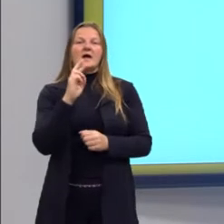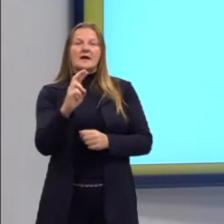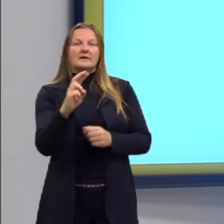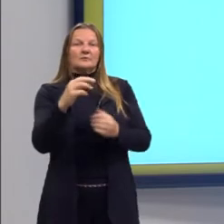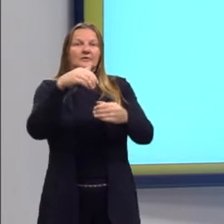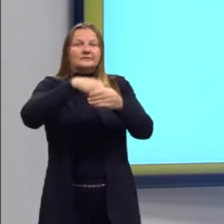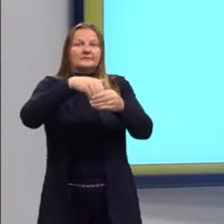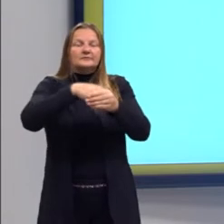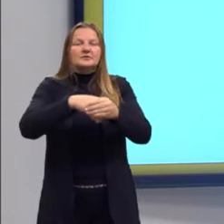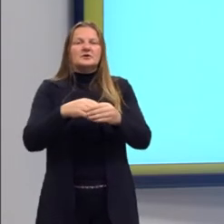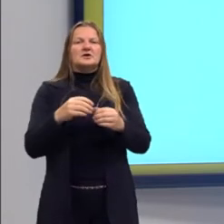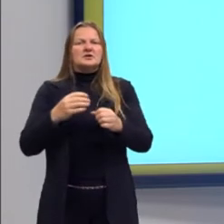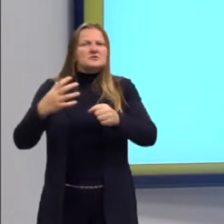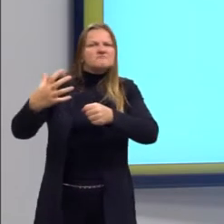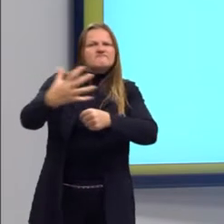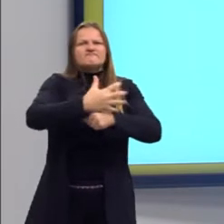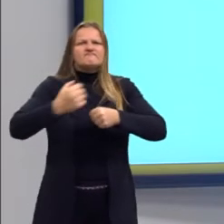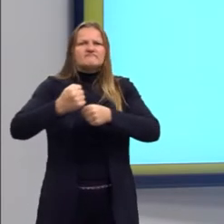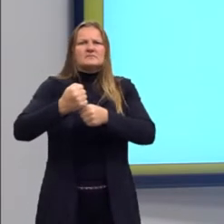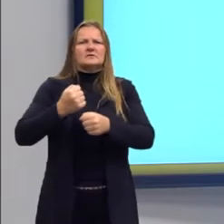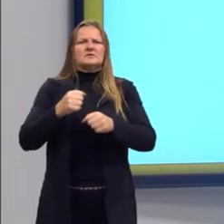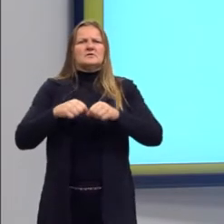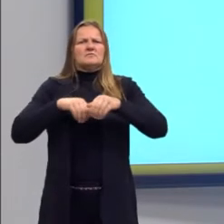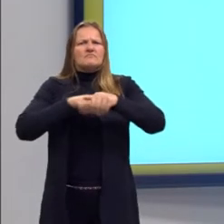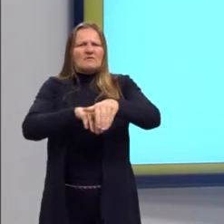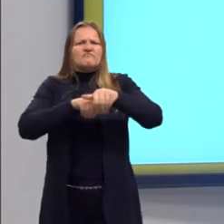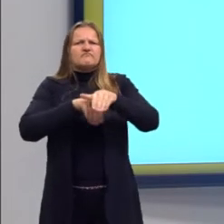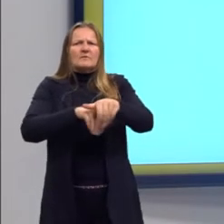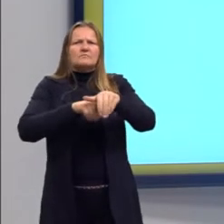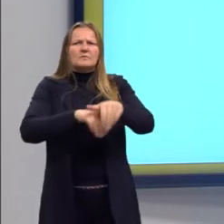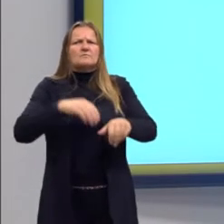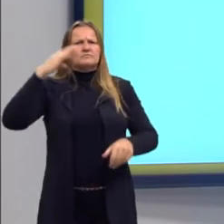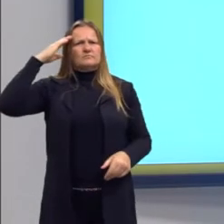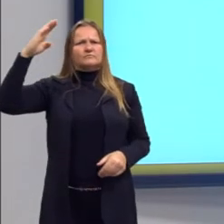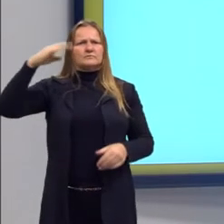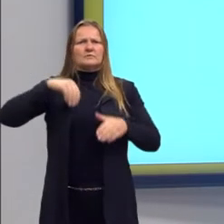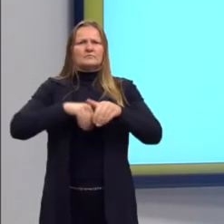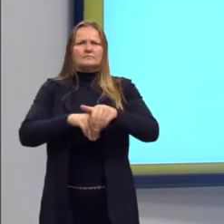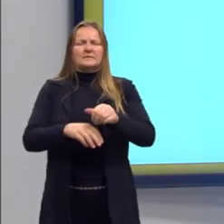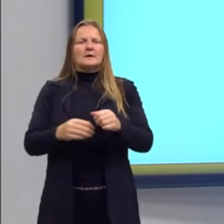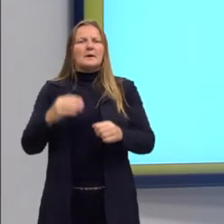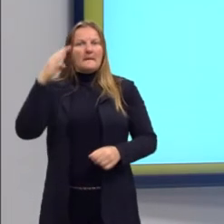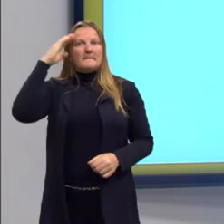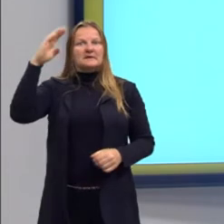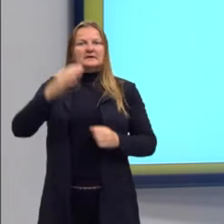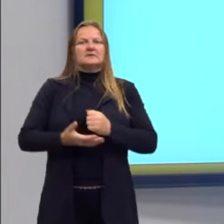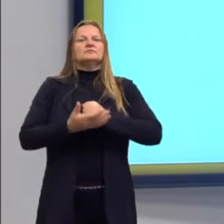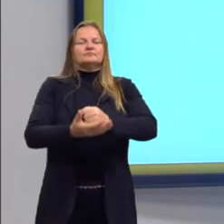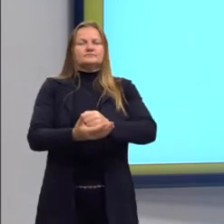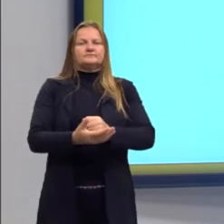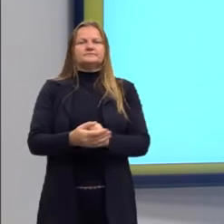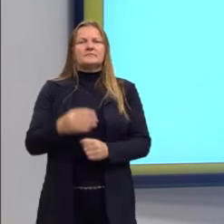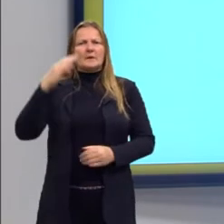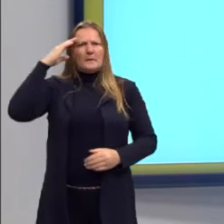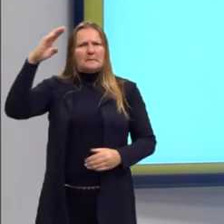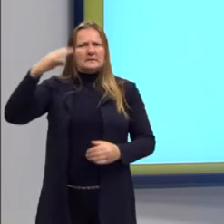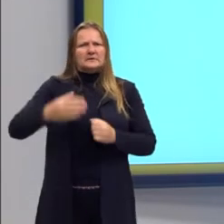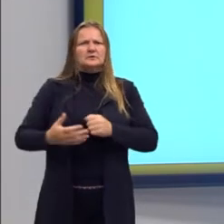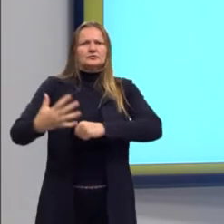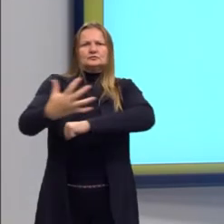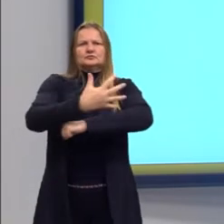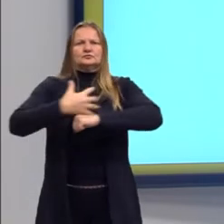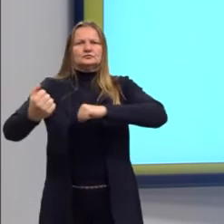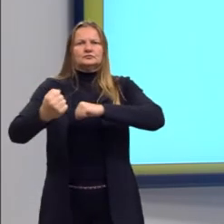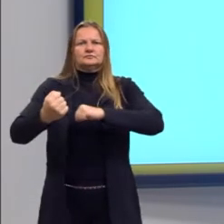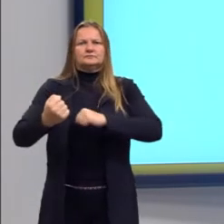tomar o poder. Começam a marchar aí para os quartéis, tem a ajuda dos militares. No fim, os militares dão um golpe